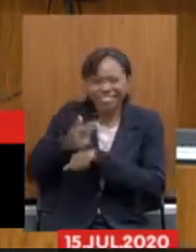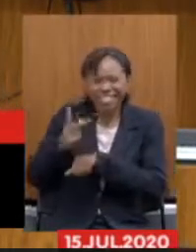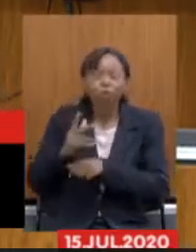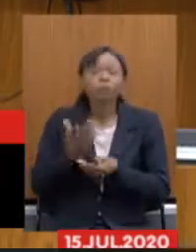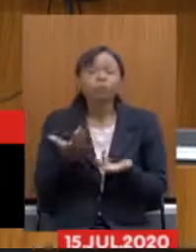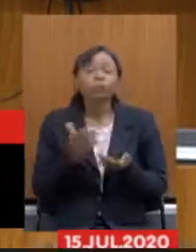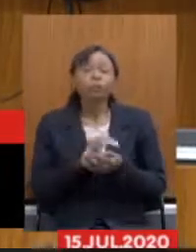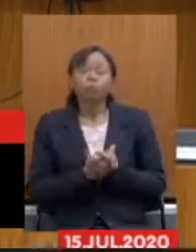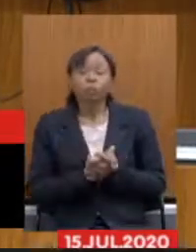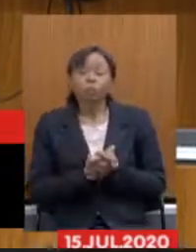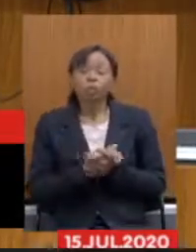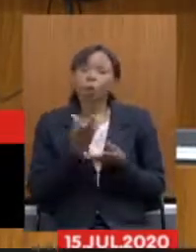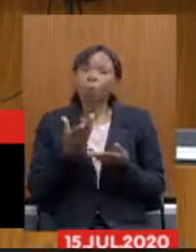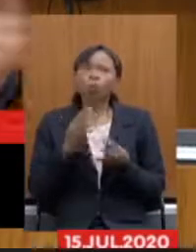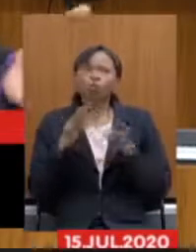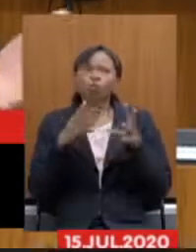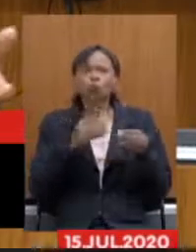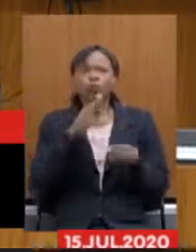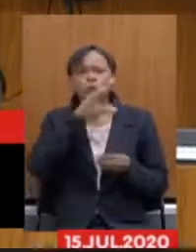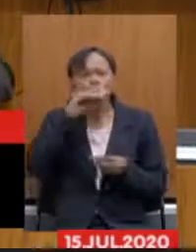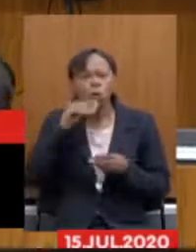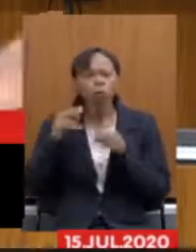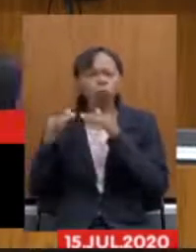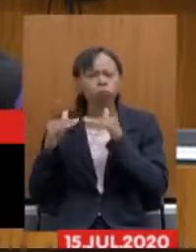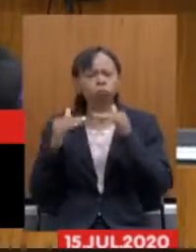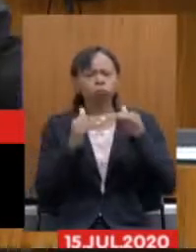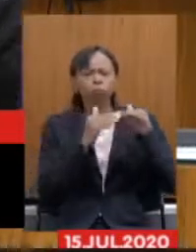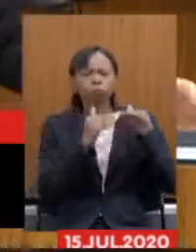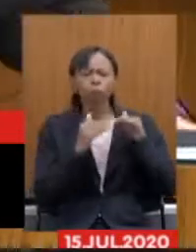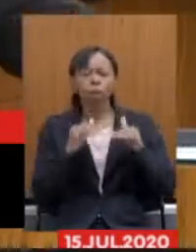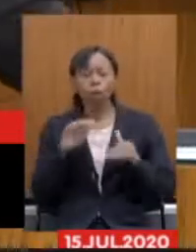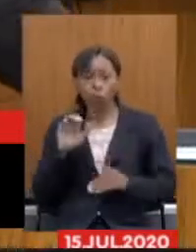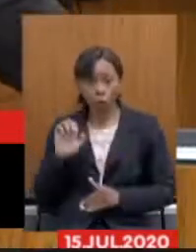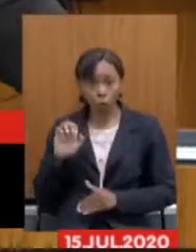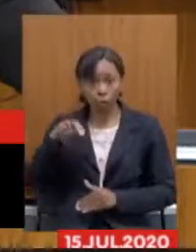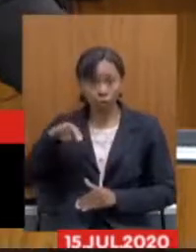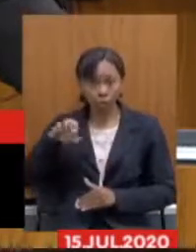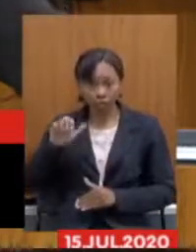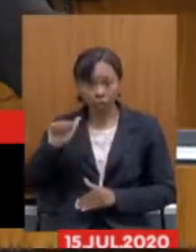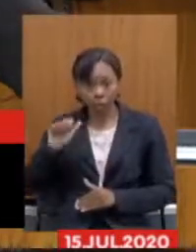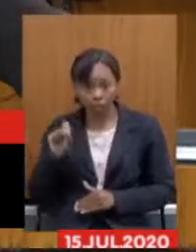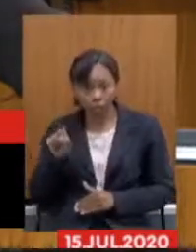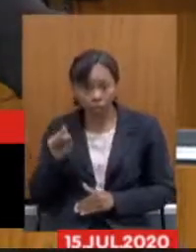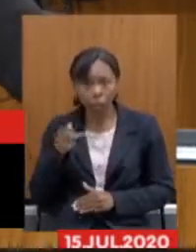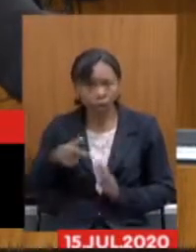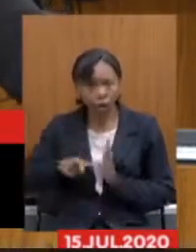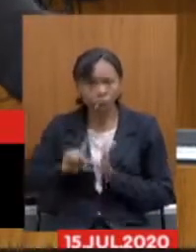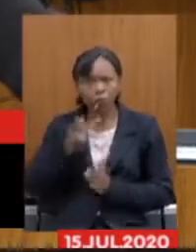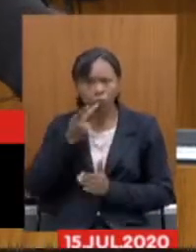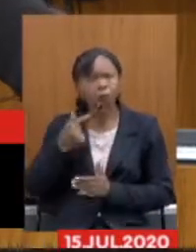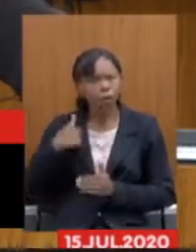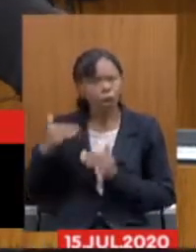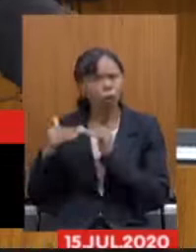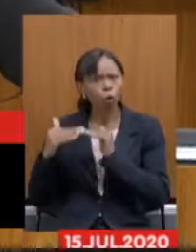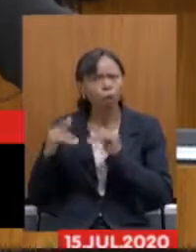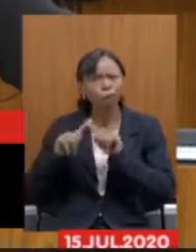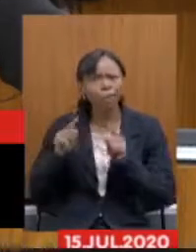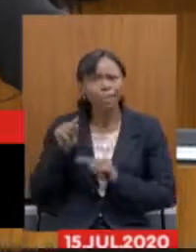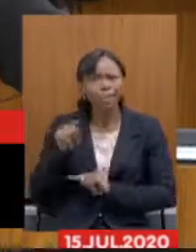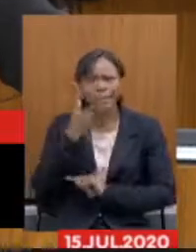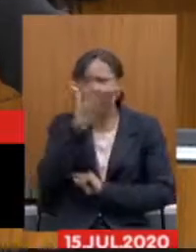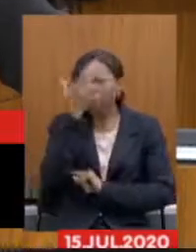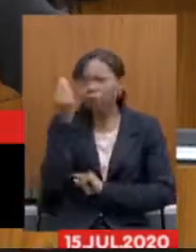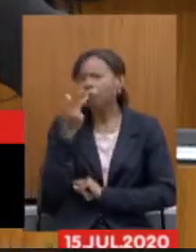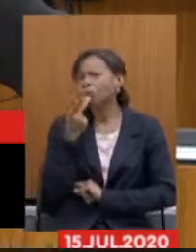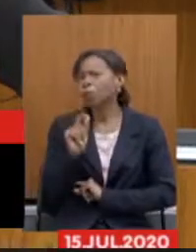que, por exemplo, o colega Enéas, tudo que ele falou eu até concordo, só que ele se esquece de falar